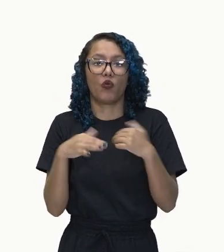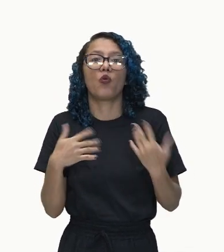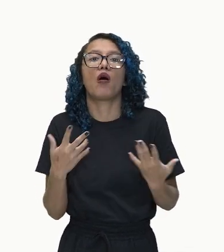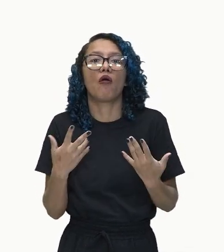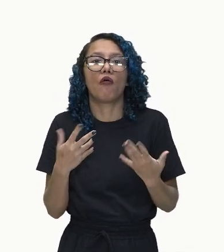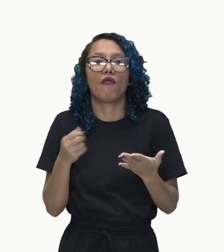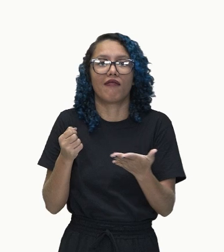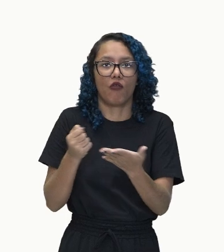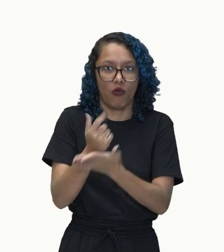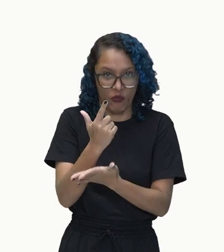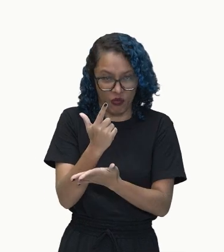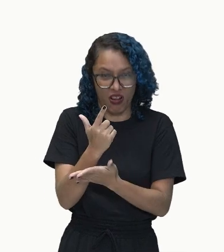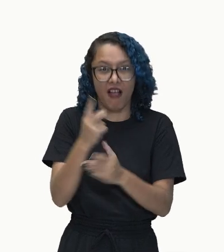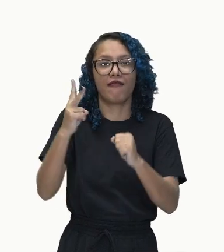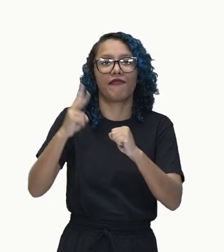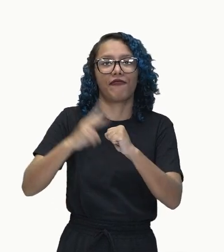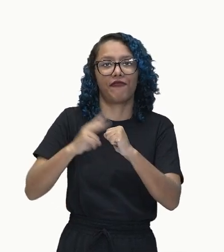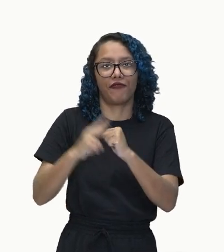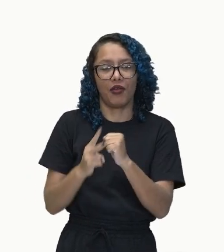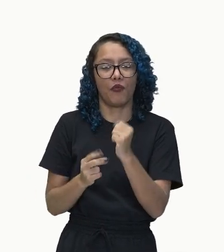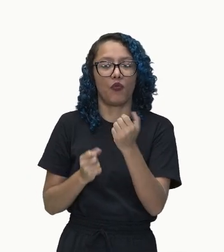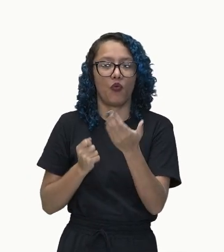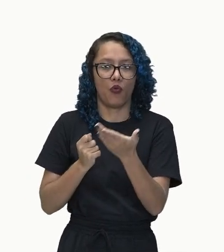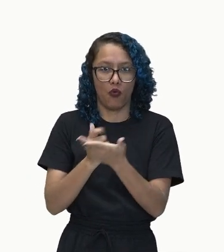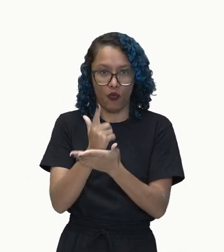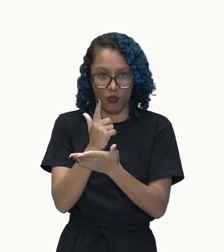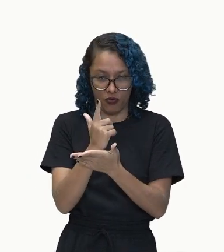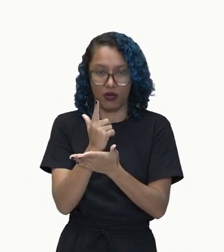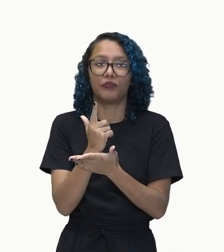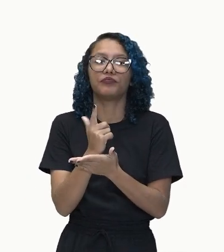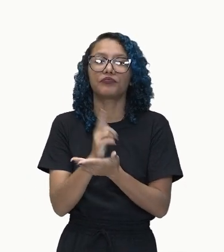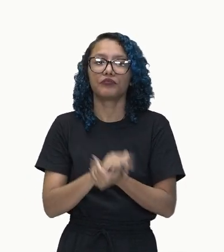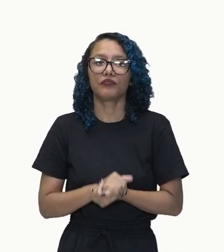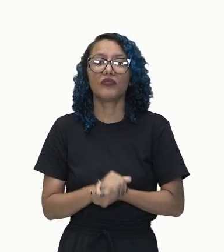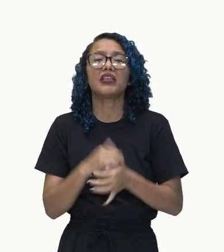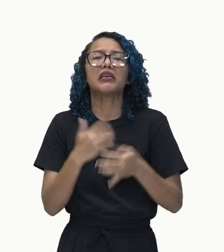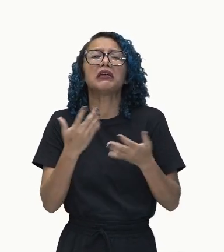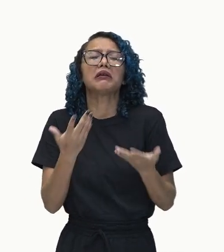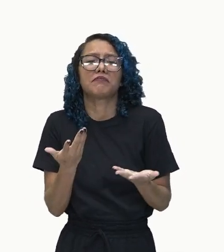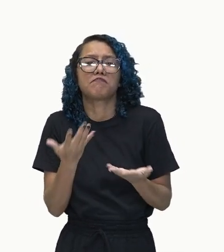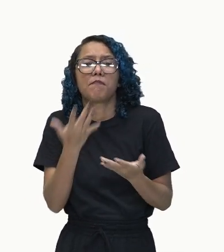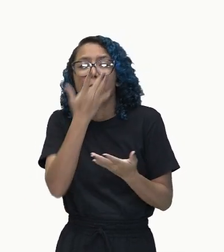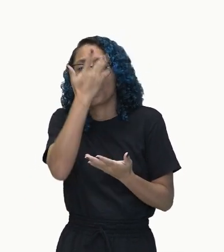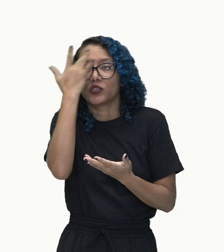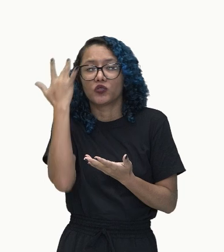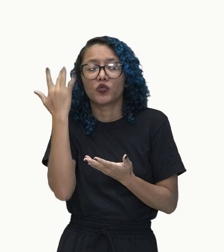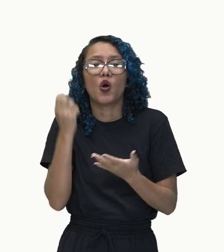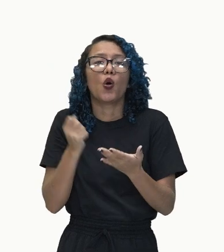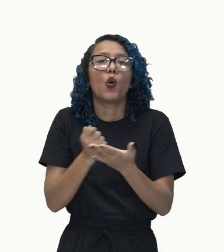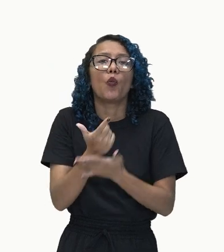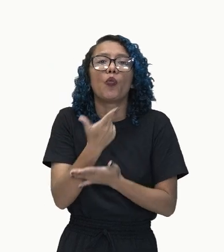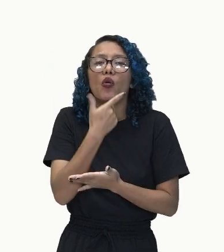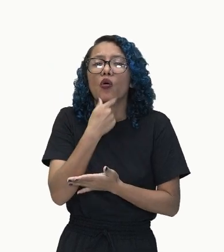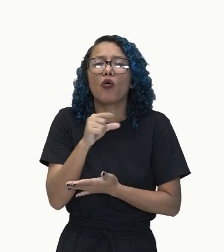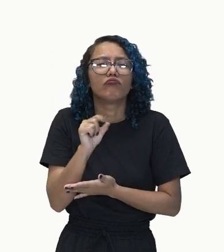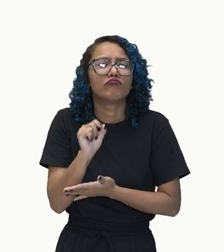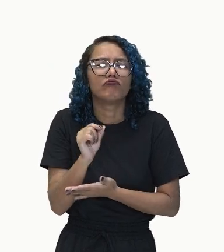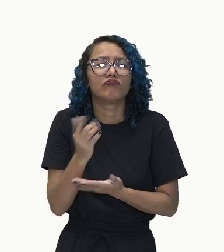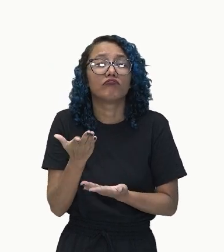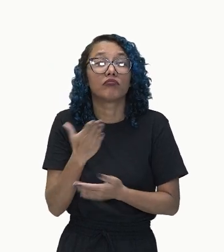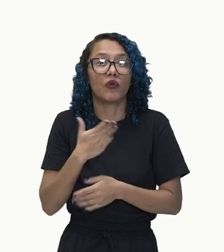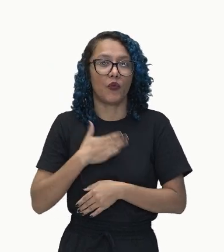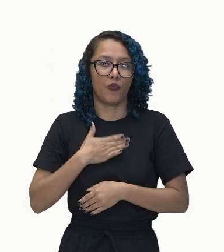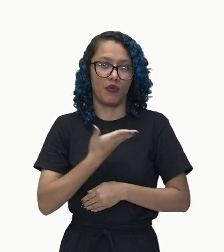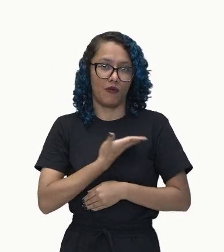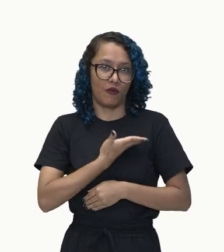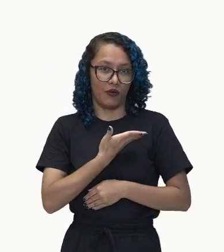Comprou. O verbo comprar. Ele comprou. Ele, o meu amigo, comprou. Então, quem